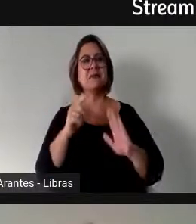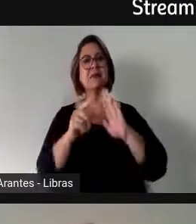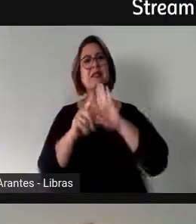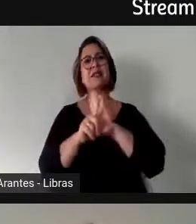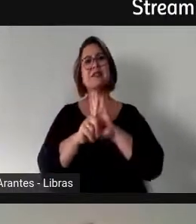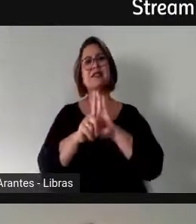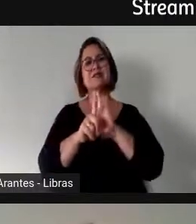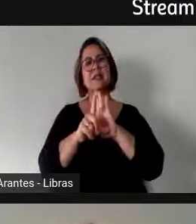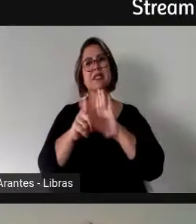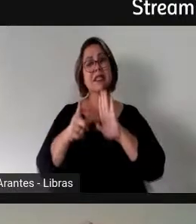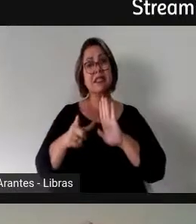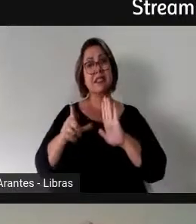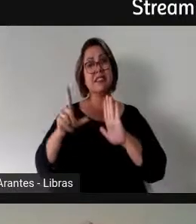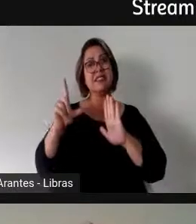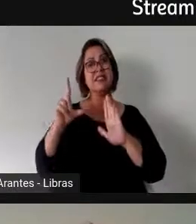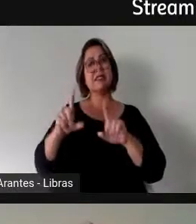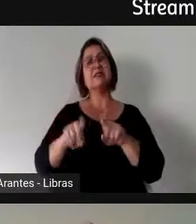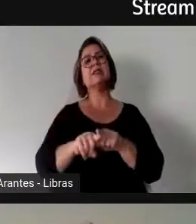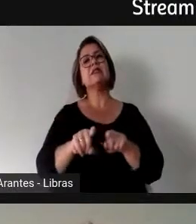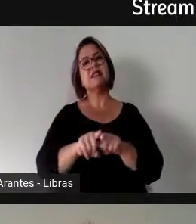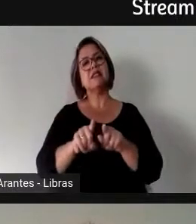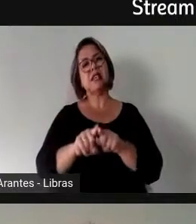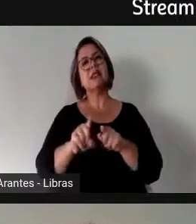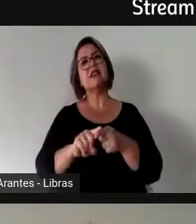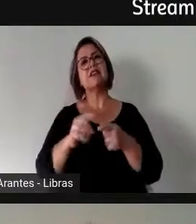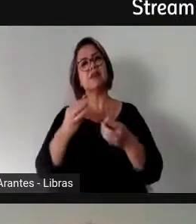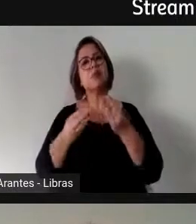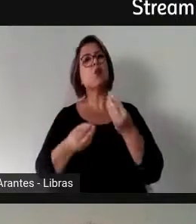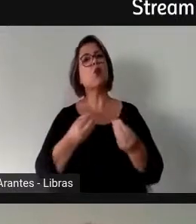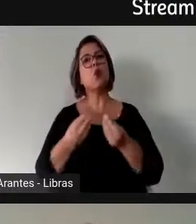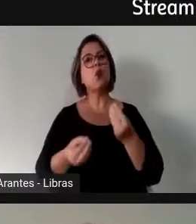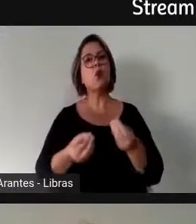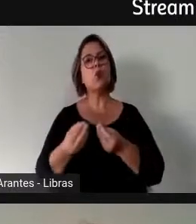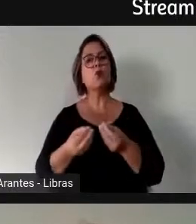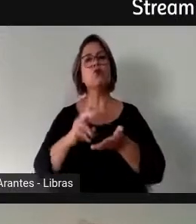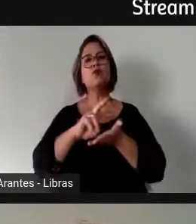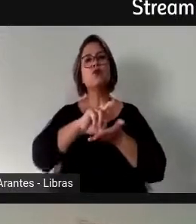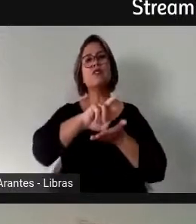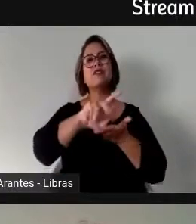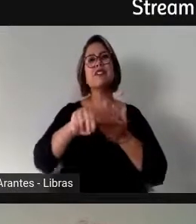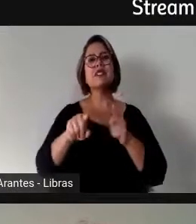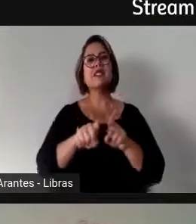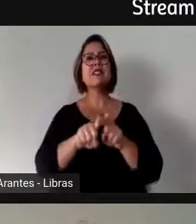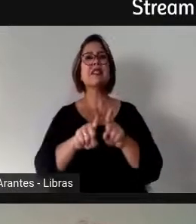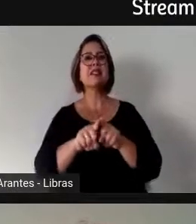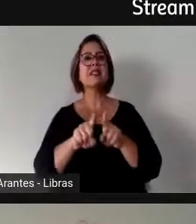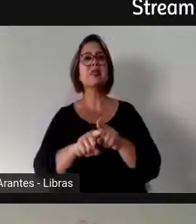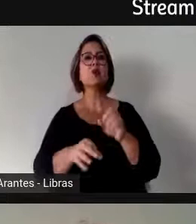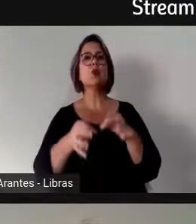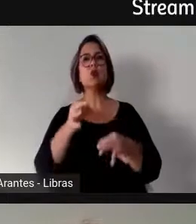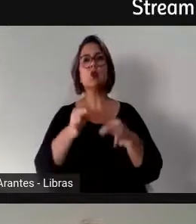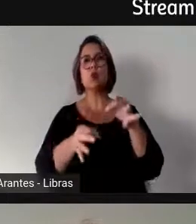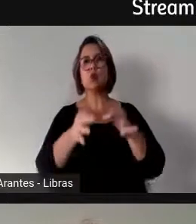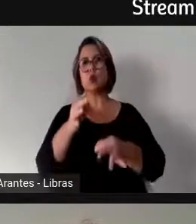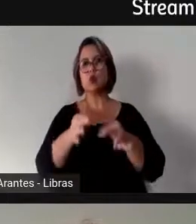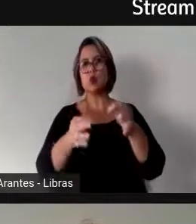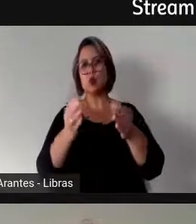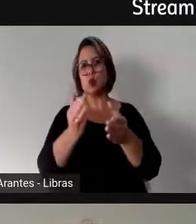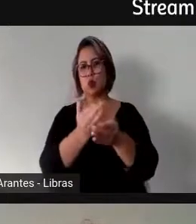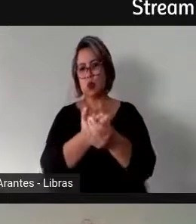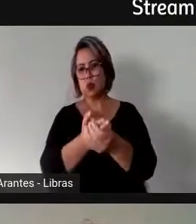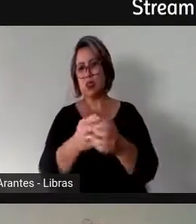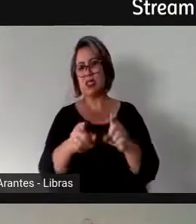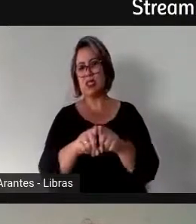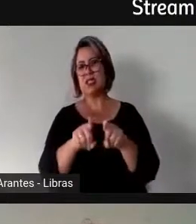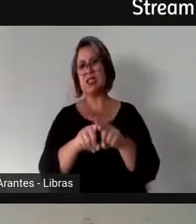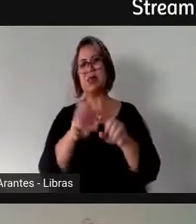antes, houve interpretações pelos vários órgãos do judiciário brasileiro até desaguar na Suprema Corte, até